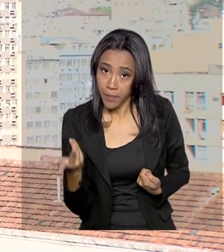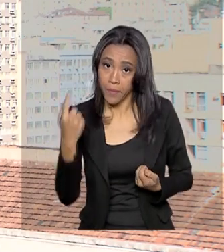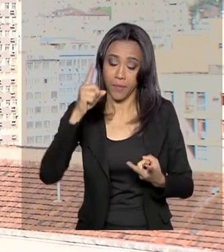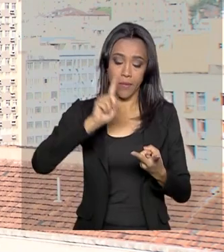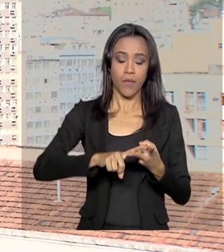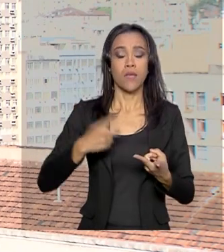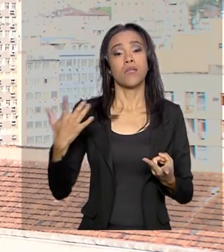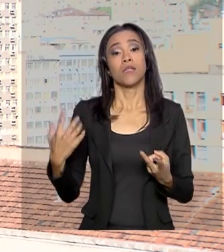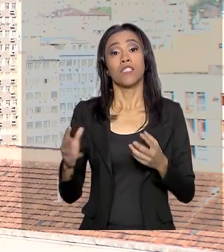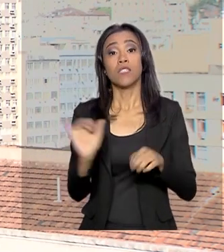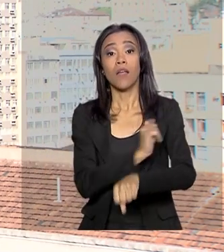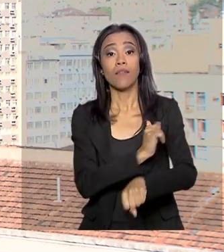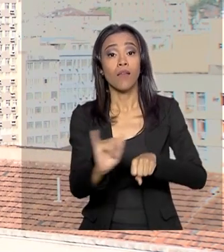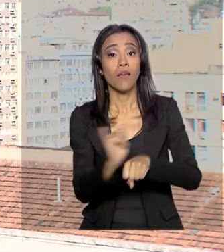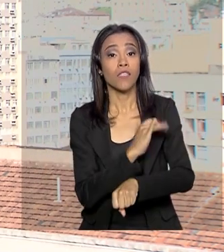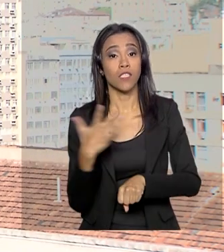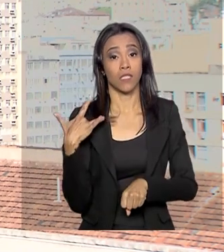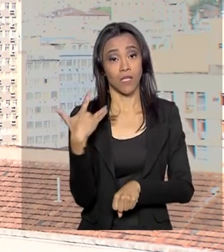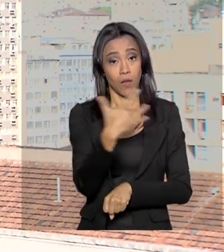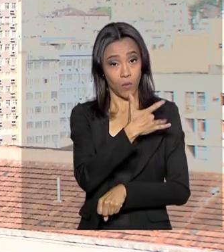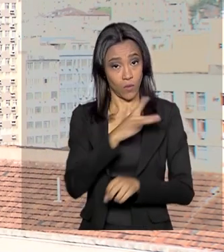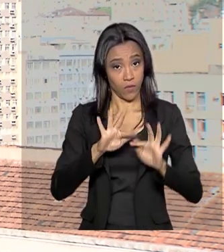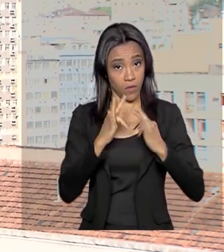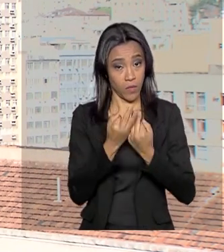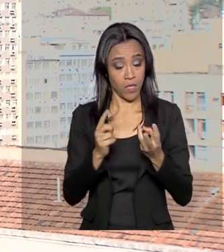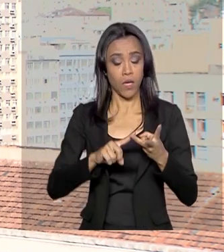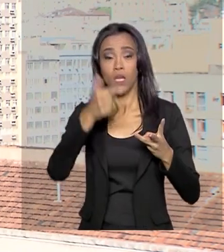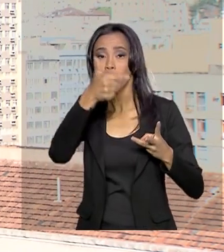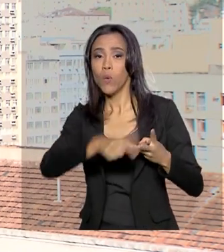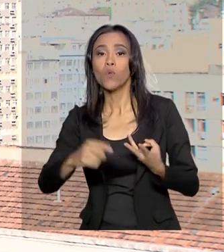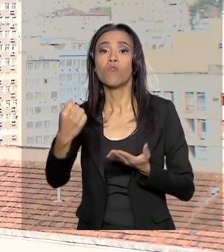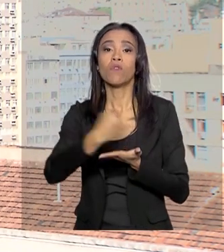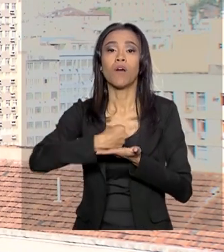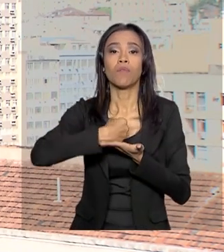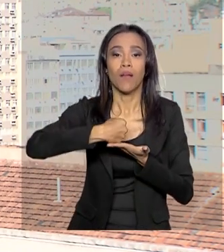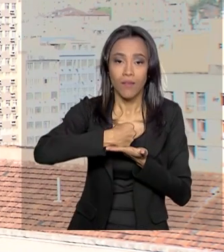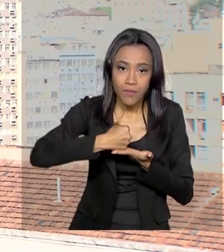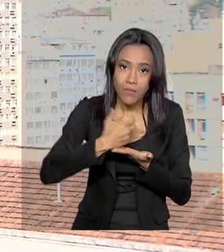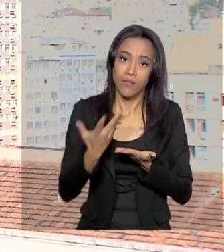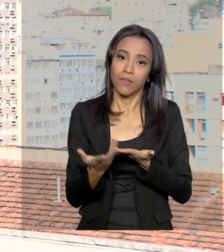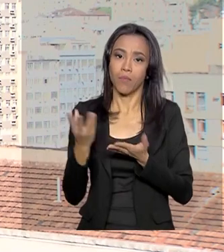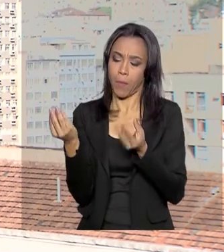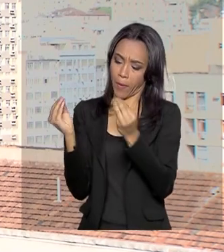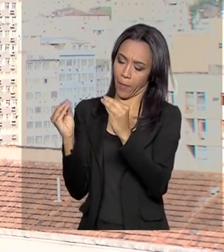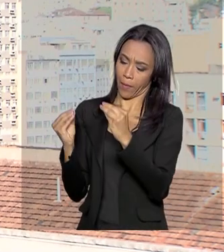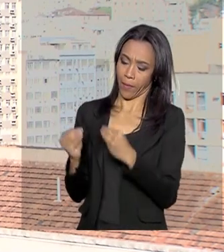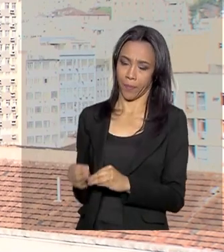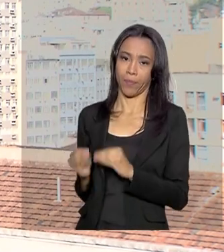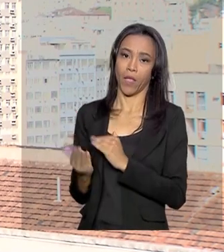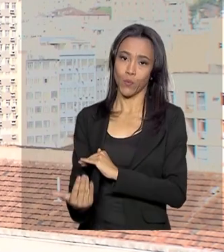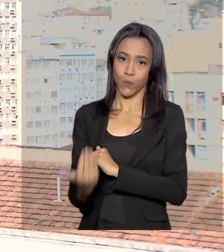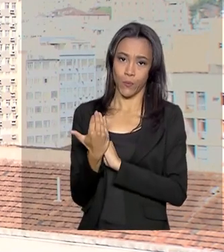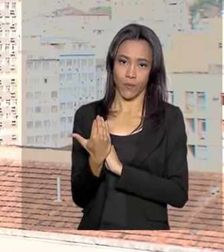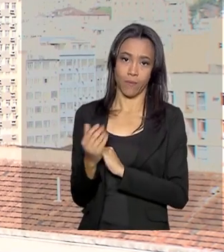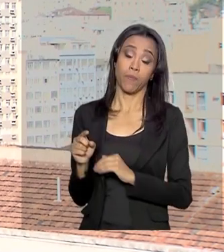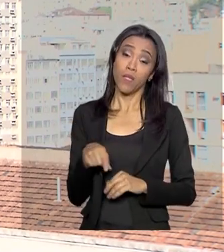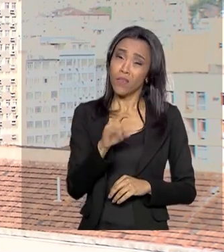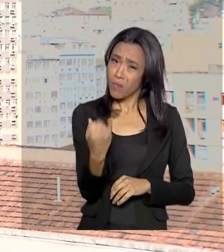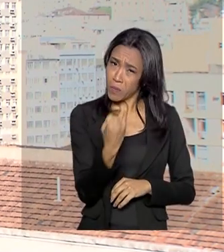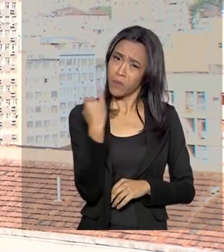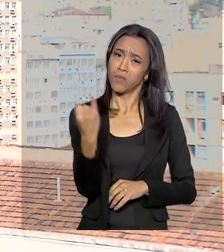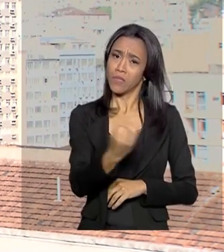de Saúde da Família e o Programa Farmácia Popular. O levantamento, Renata, vai até dezembro e é importante que as pessoas